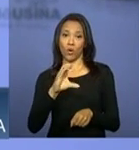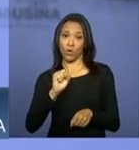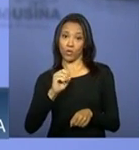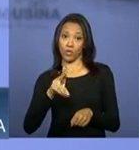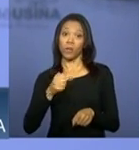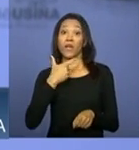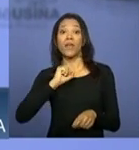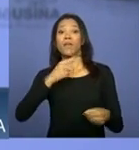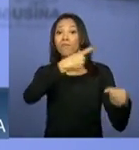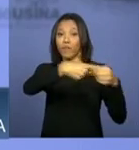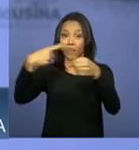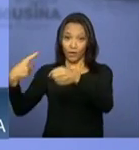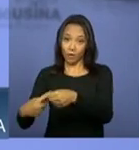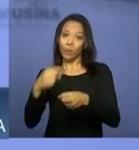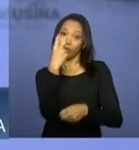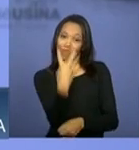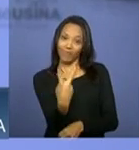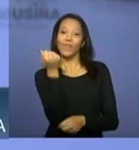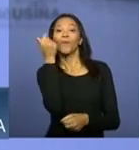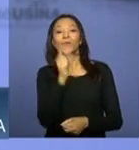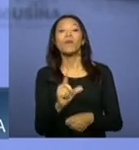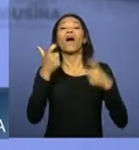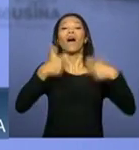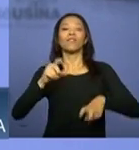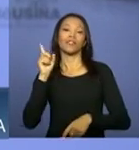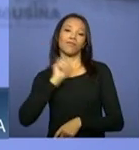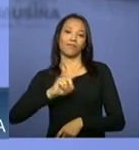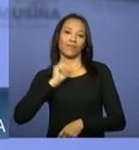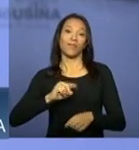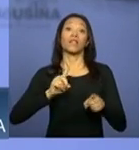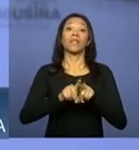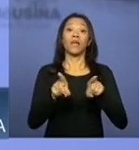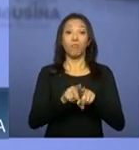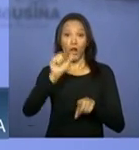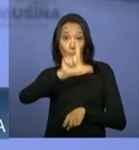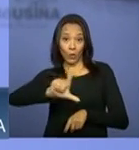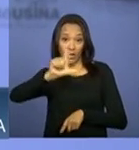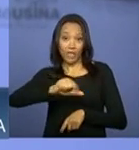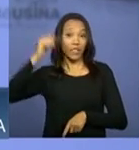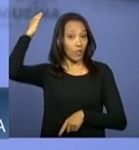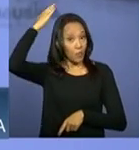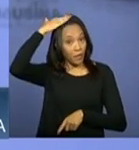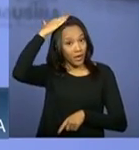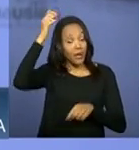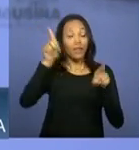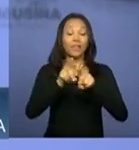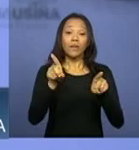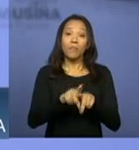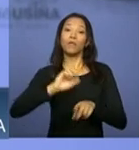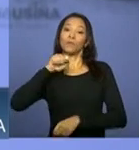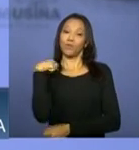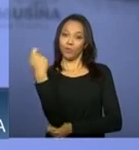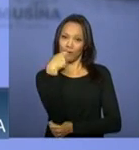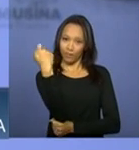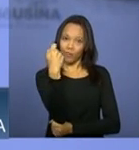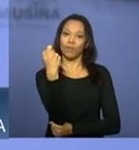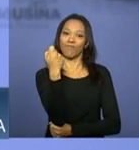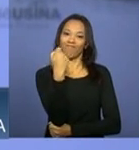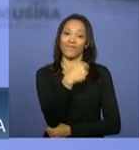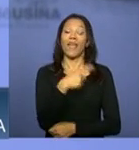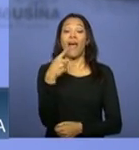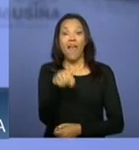as prefeituras de Manhumirim e Brasópolis, em Minas Gerais, Londrina, no Paraná e Santa Cruz do Sul, no Rio Grande do Sul. Essas